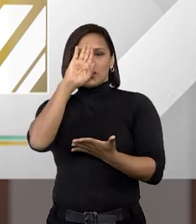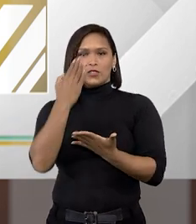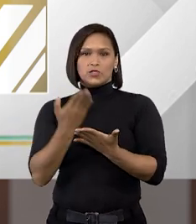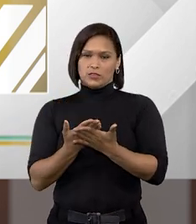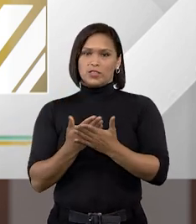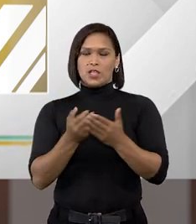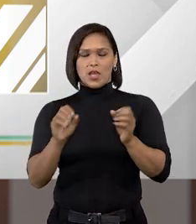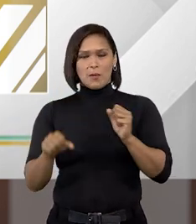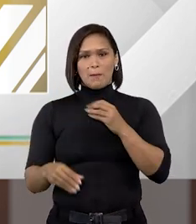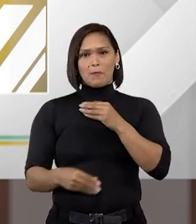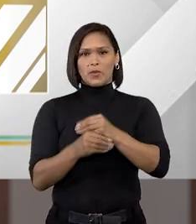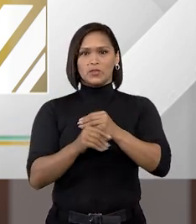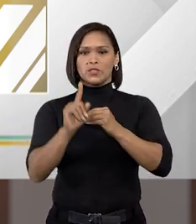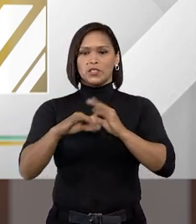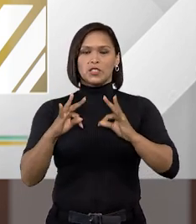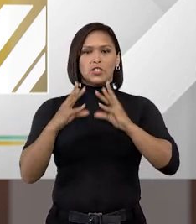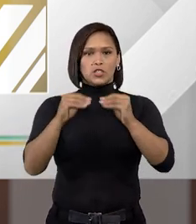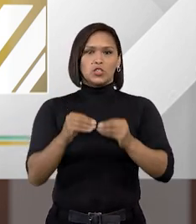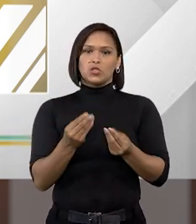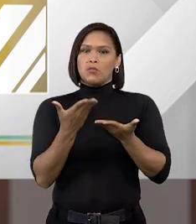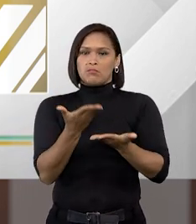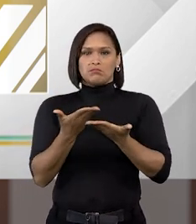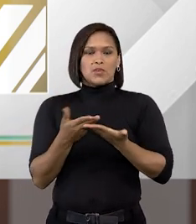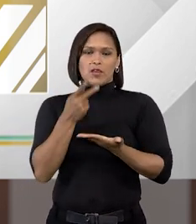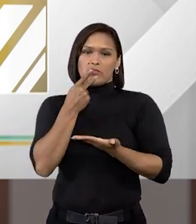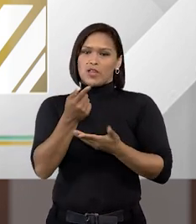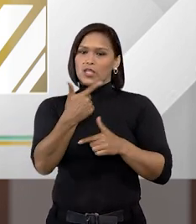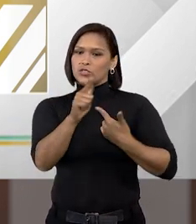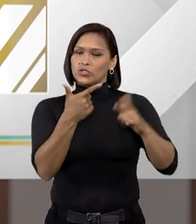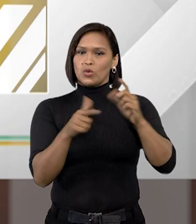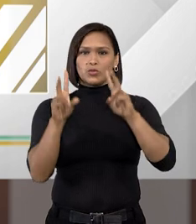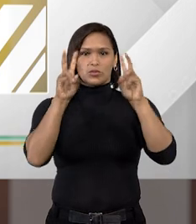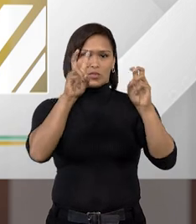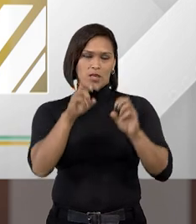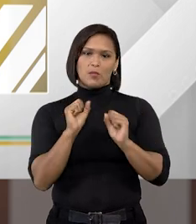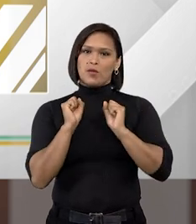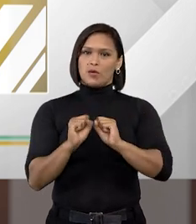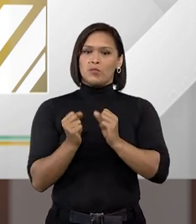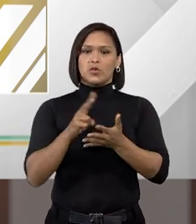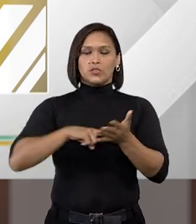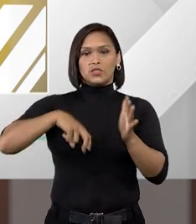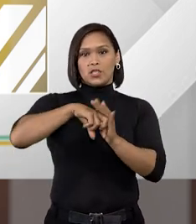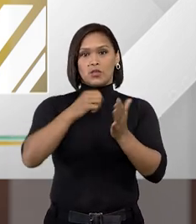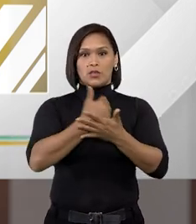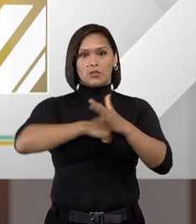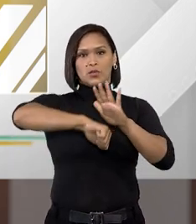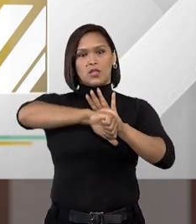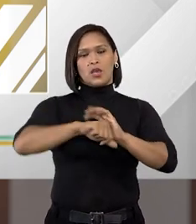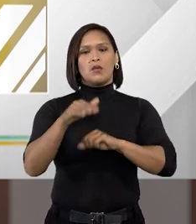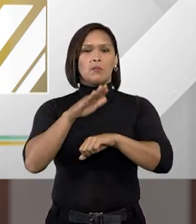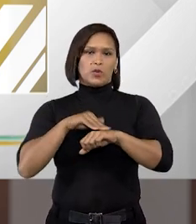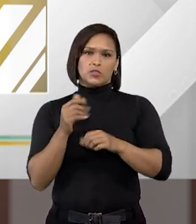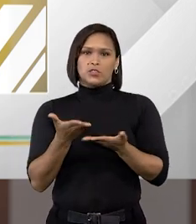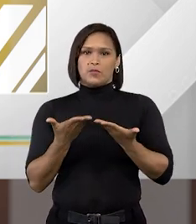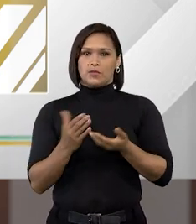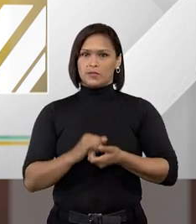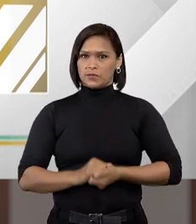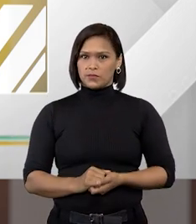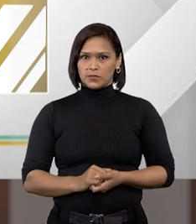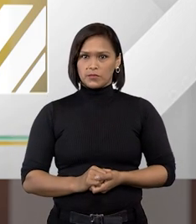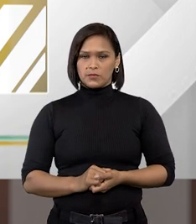possamos contribuir e estou à disposição quando quiserem falar de outro papo dentro do direito criminal é só me chamar que eu venho